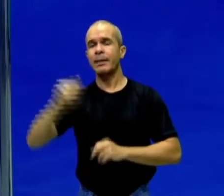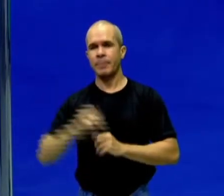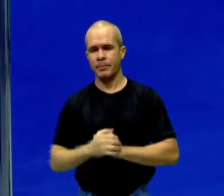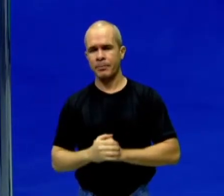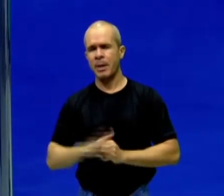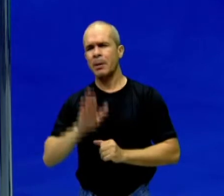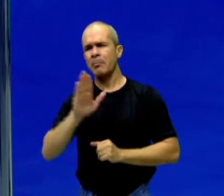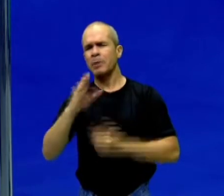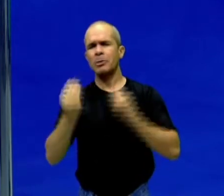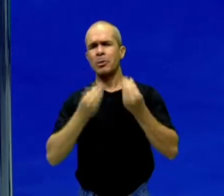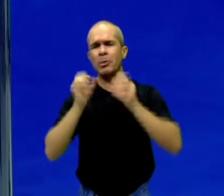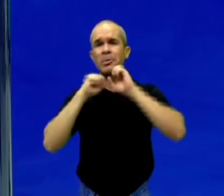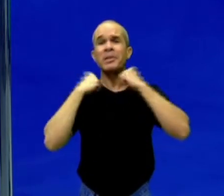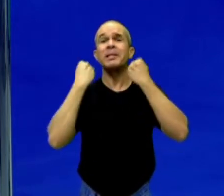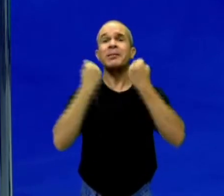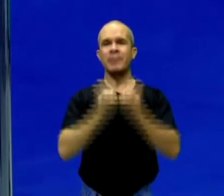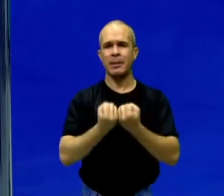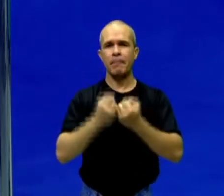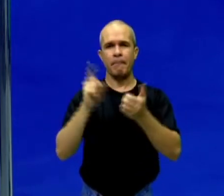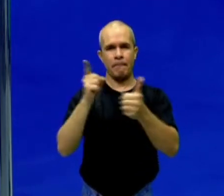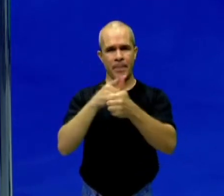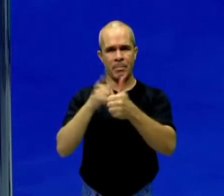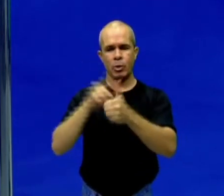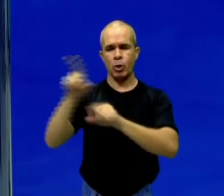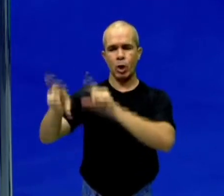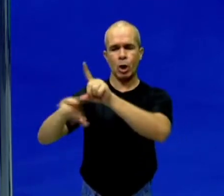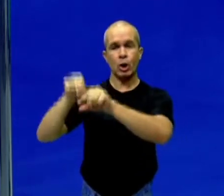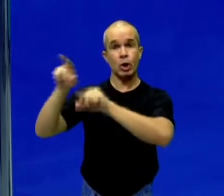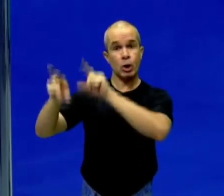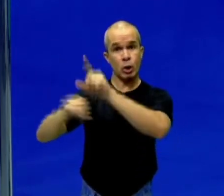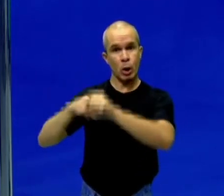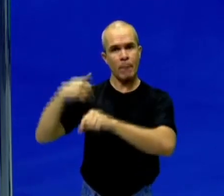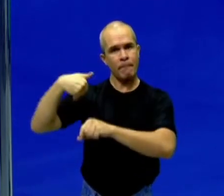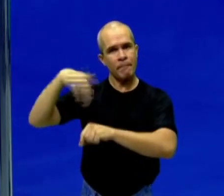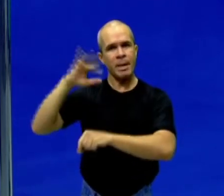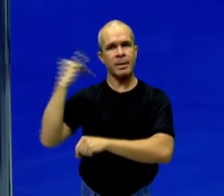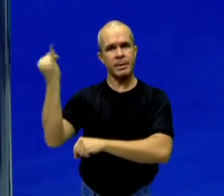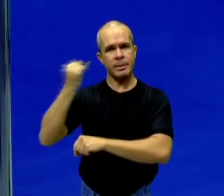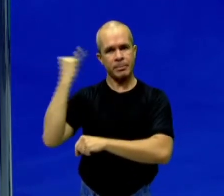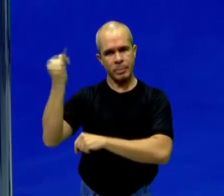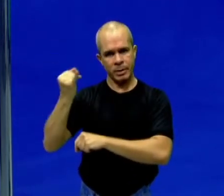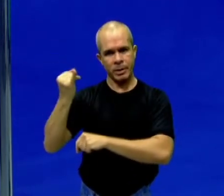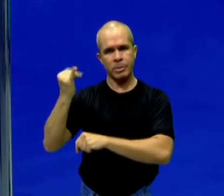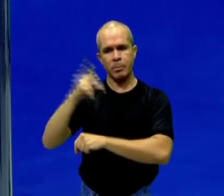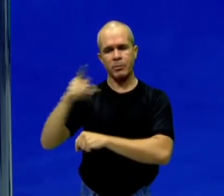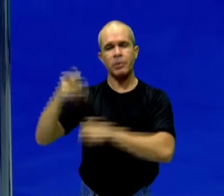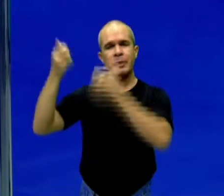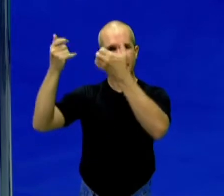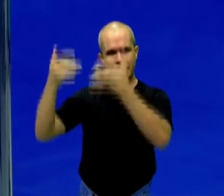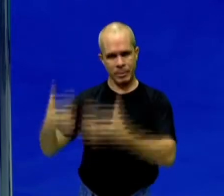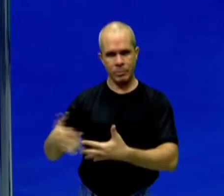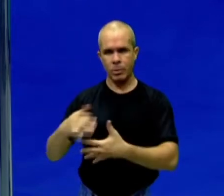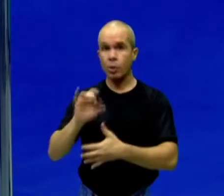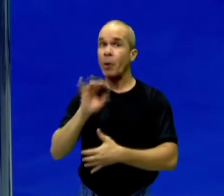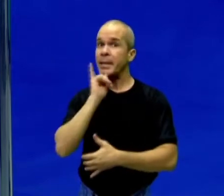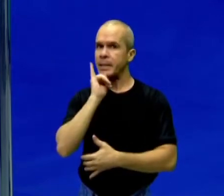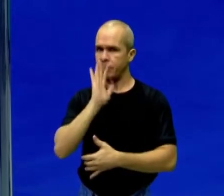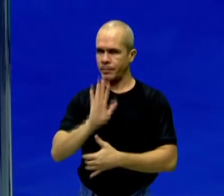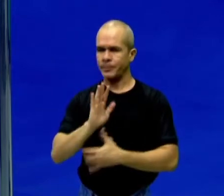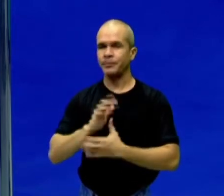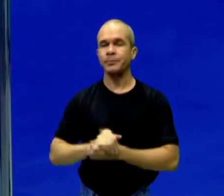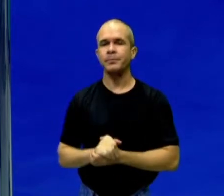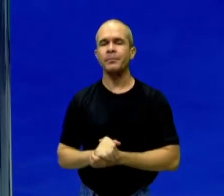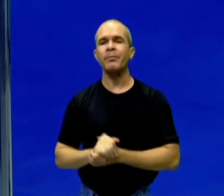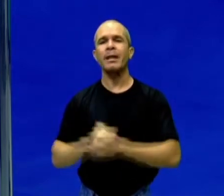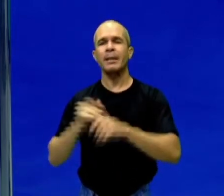o clima e tempo? Selecionar as partes fundamentais que foram trabalhadas pelo professor de ciências. É um exemplo que eu estou passando para vocês.